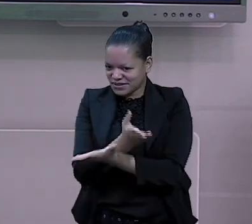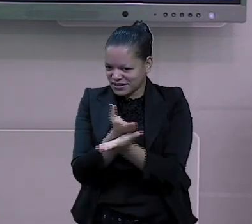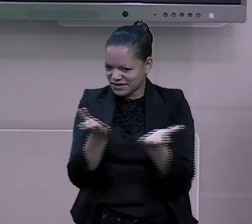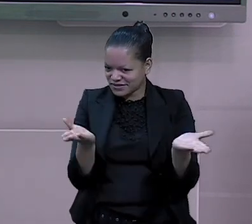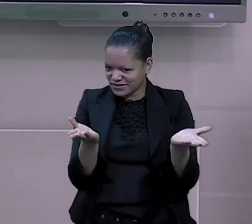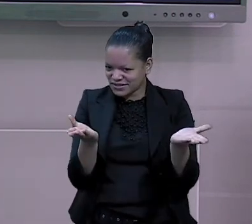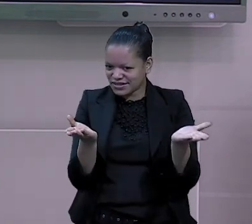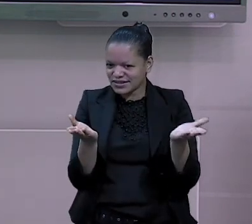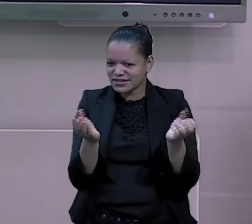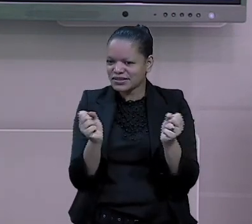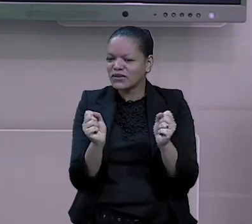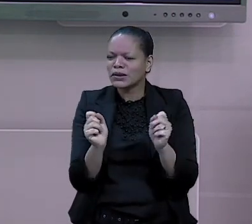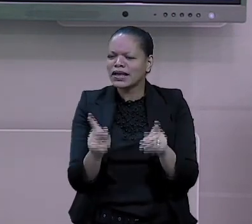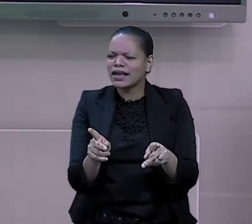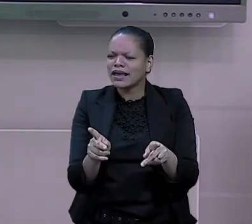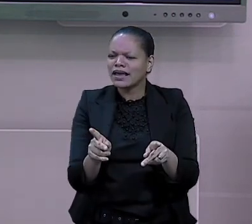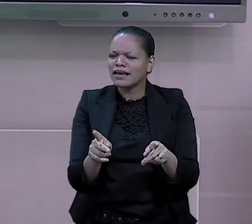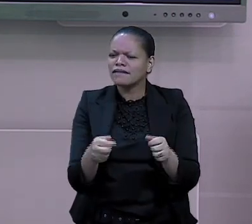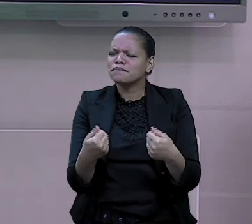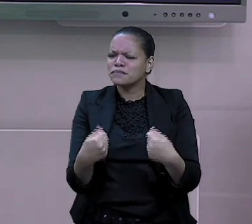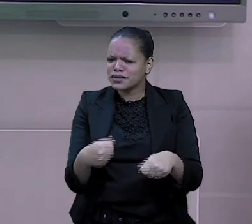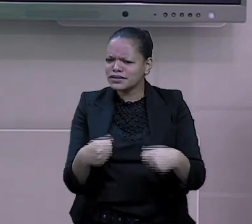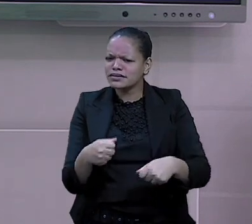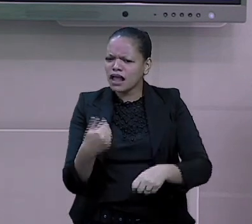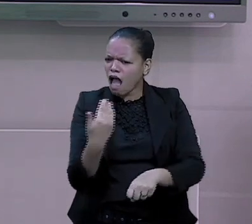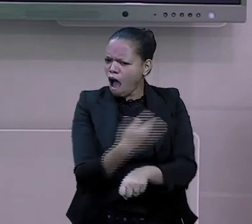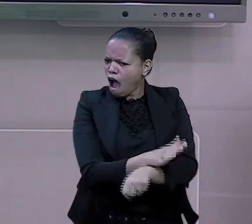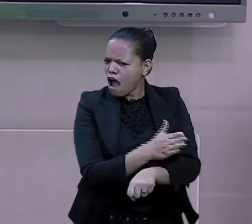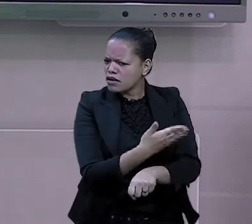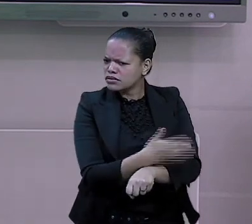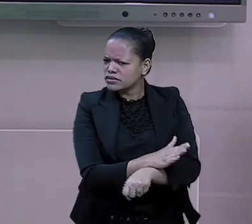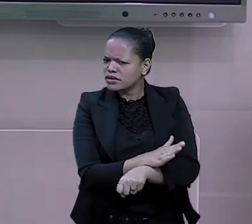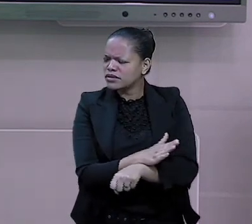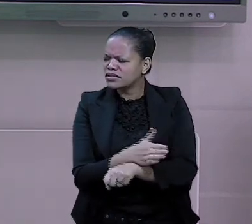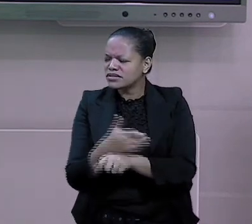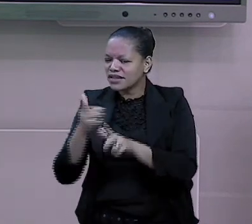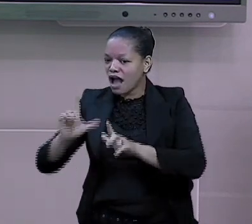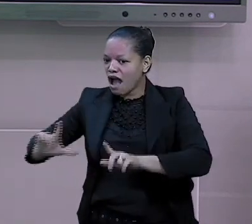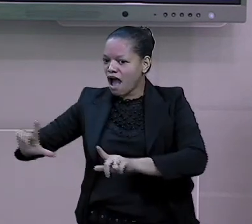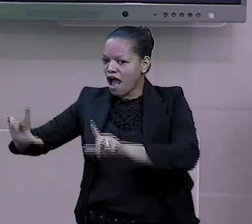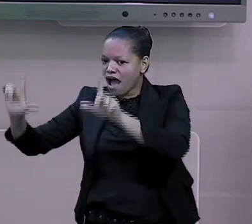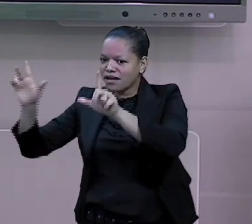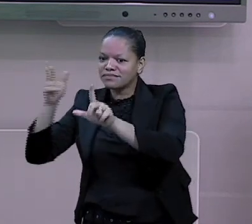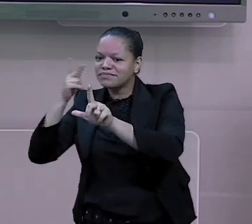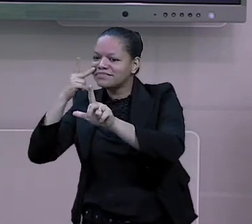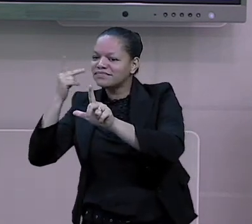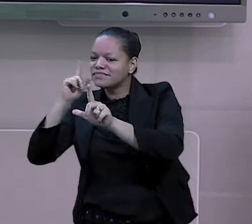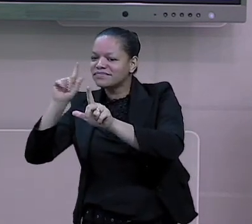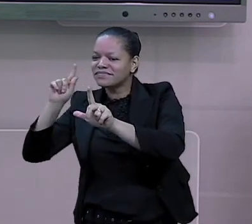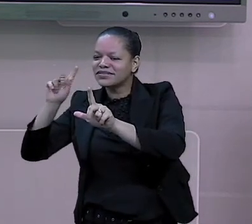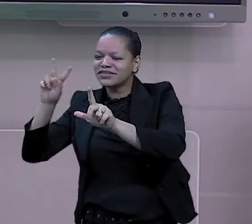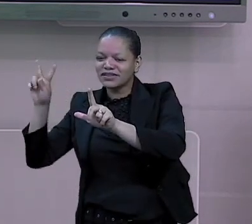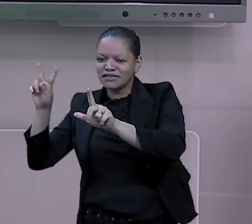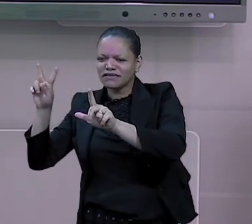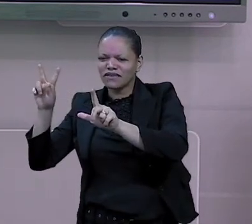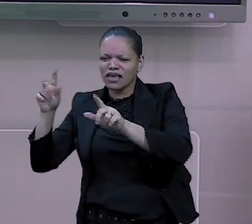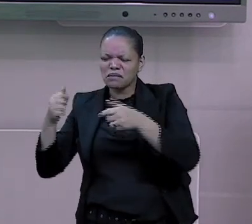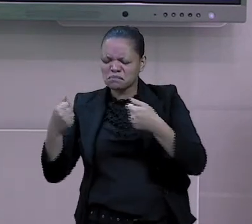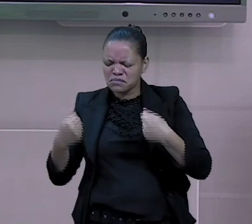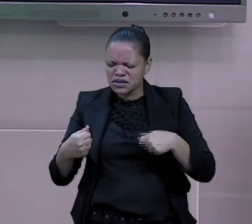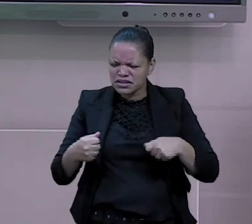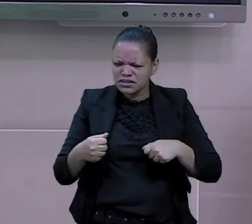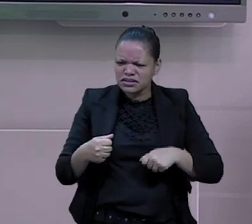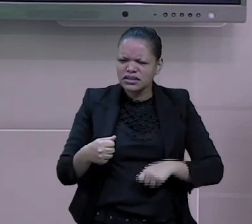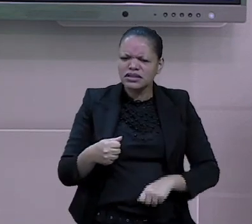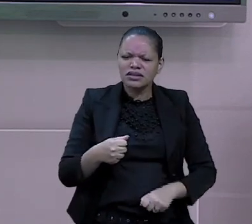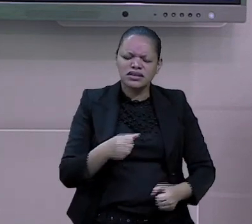Gente, não pode deixar de acessar a plataforma SmetGV, né, realizar as atividades, deixar tudo